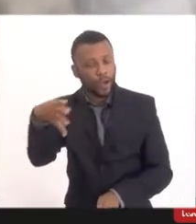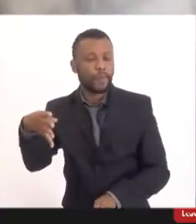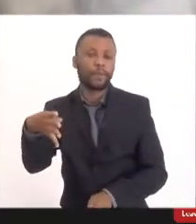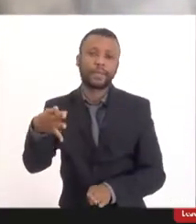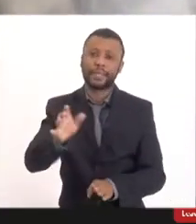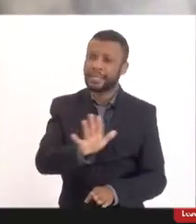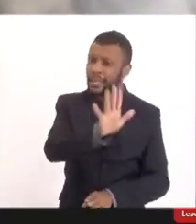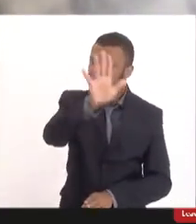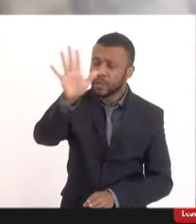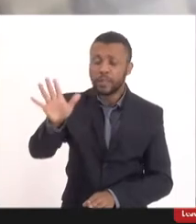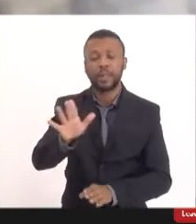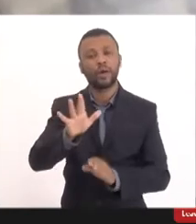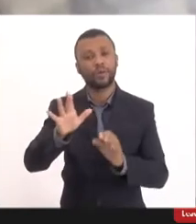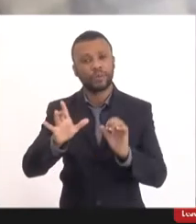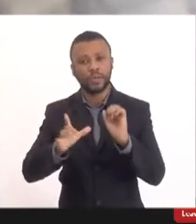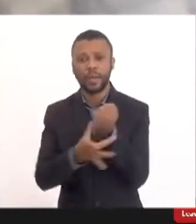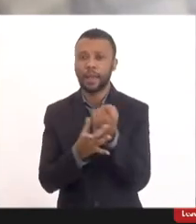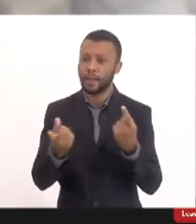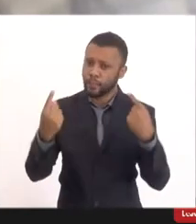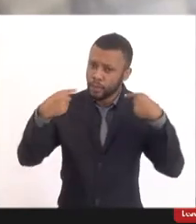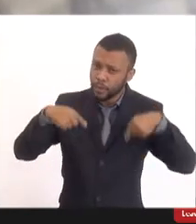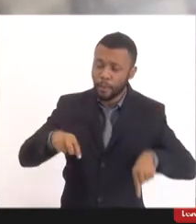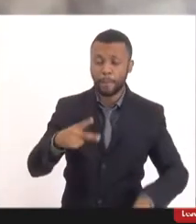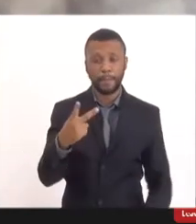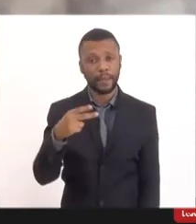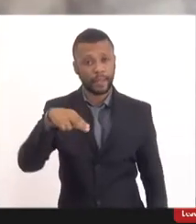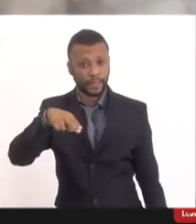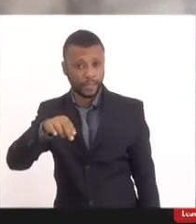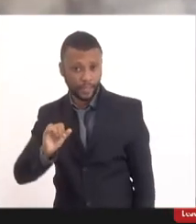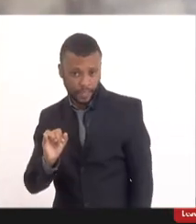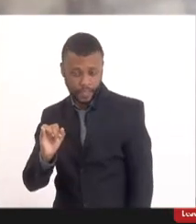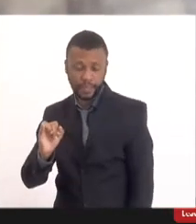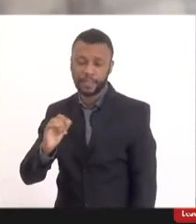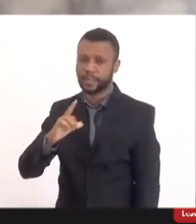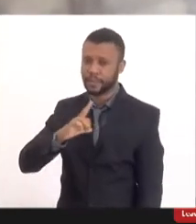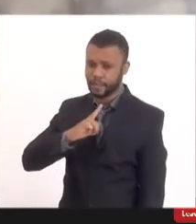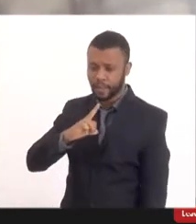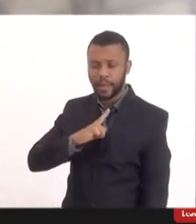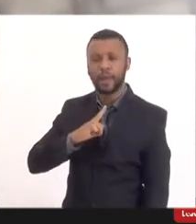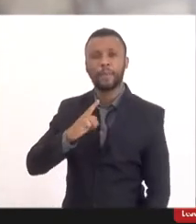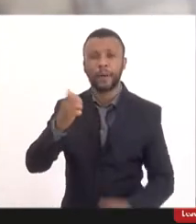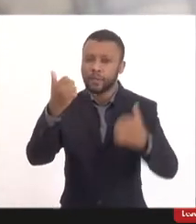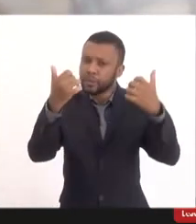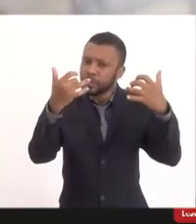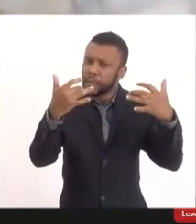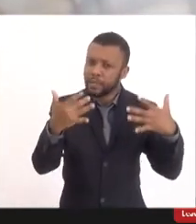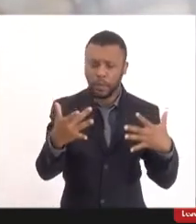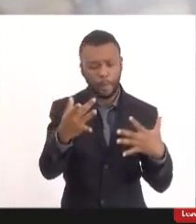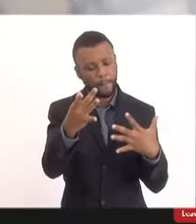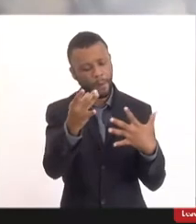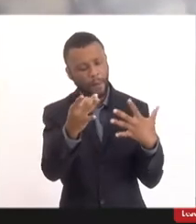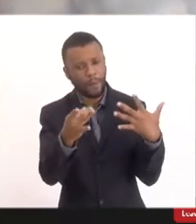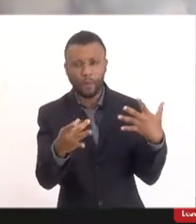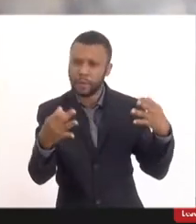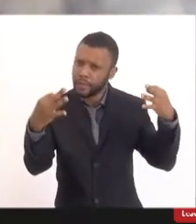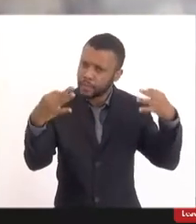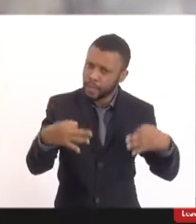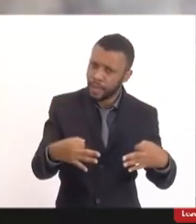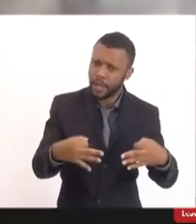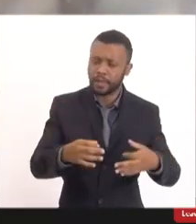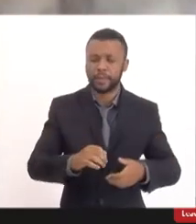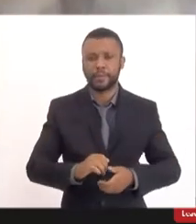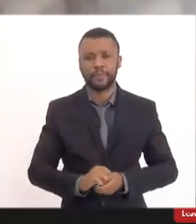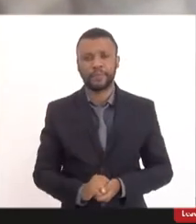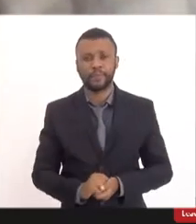né. Ela fez uma certa, uma diferenciação correta, o PNO, que é o Plano Nacional de